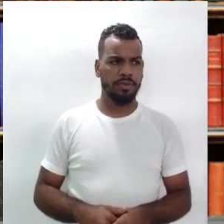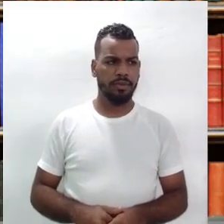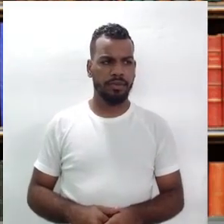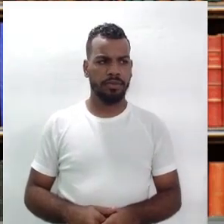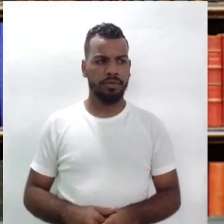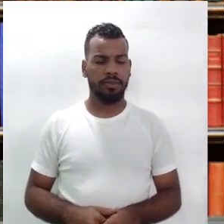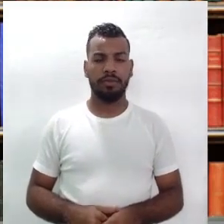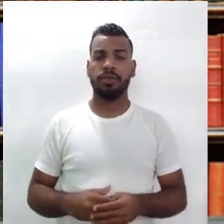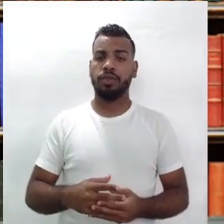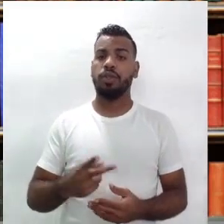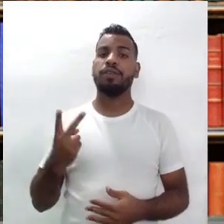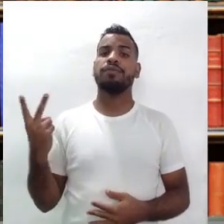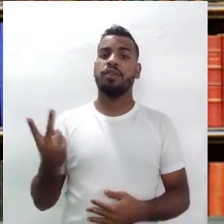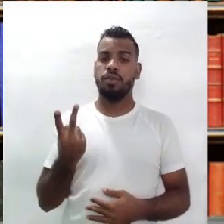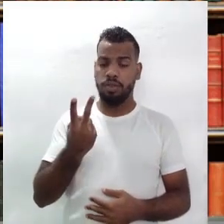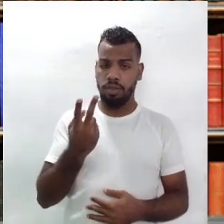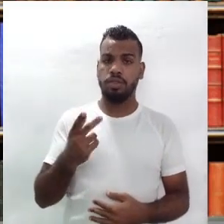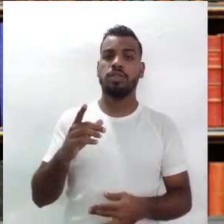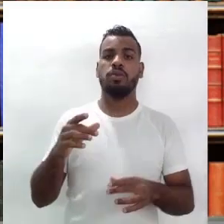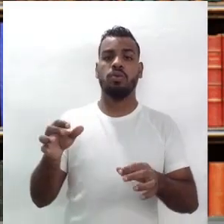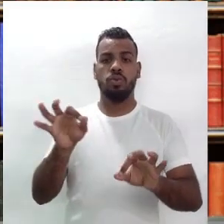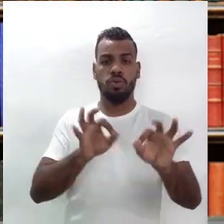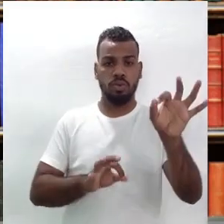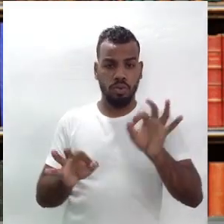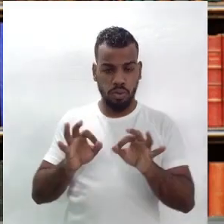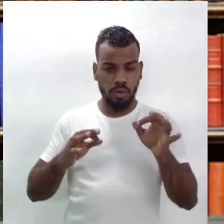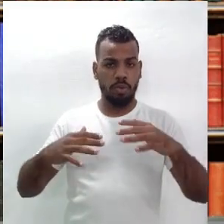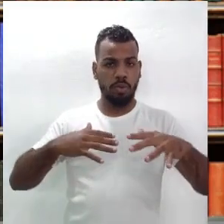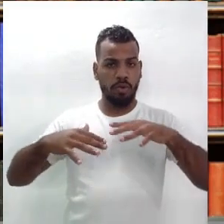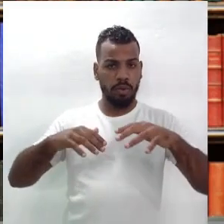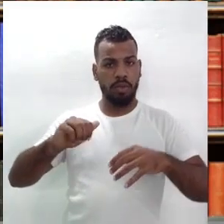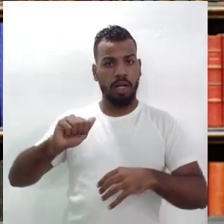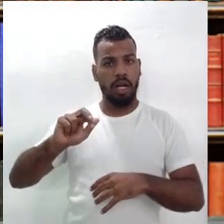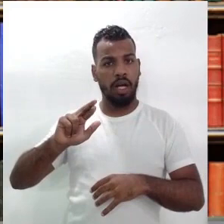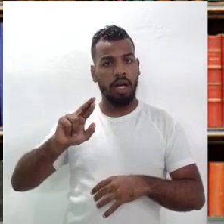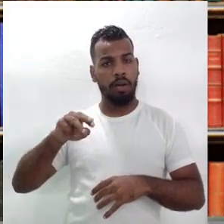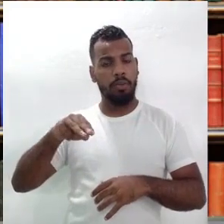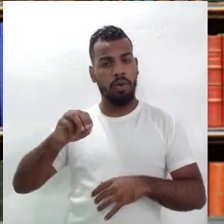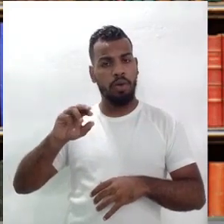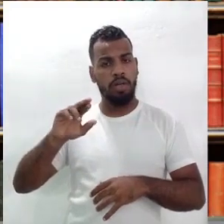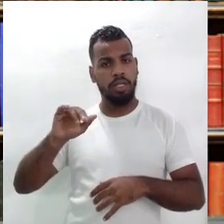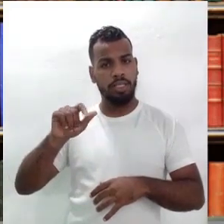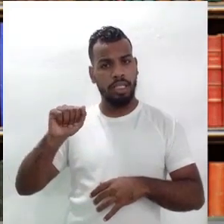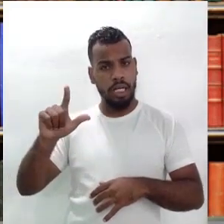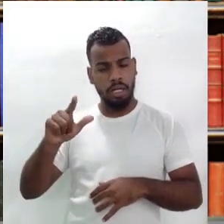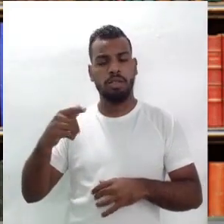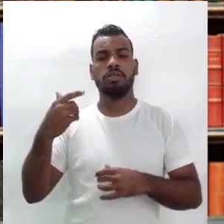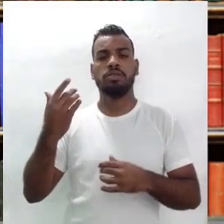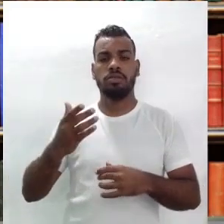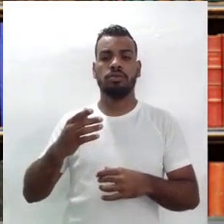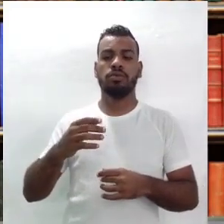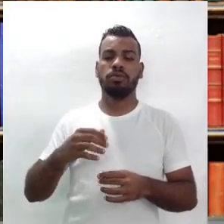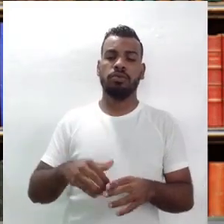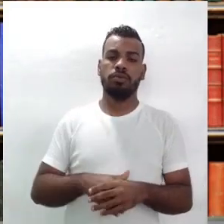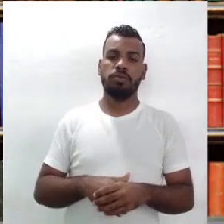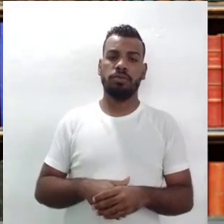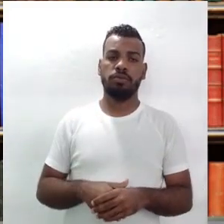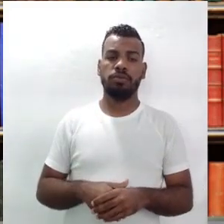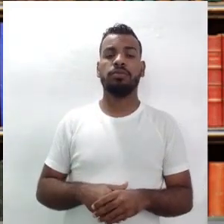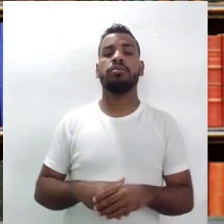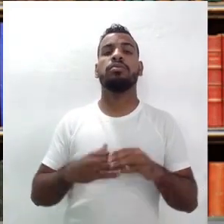valorização, dessa organização do movimento armorial, dessa idealização que ele teve, não é isso?